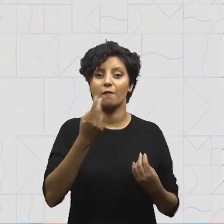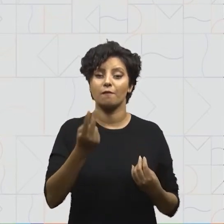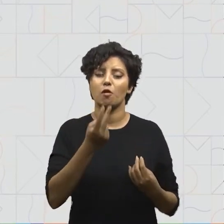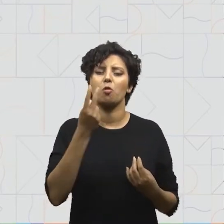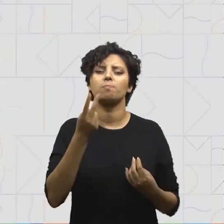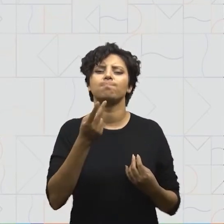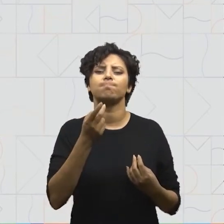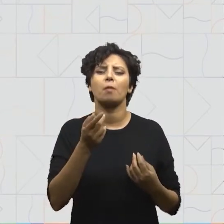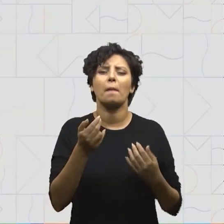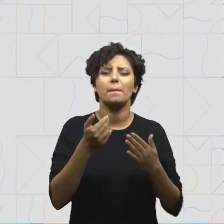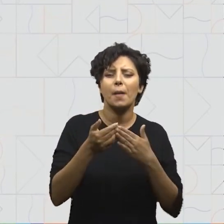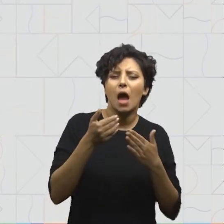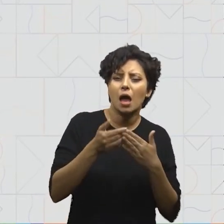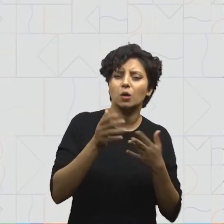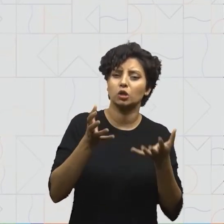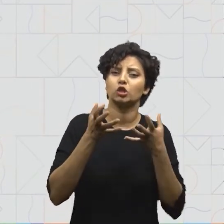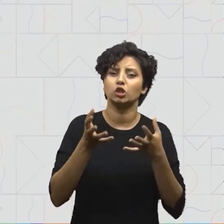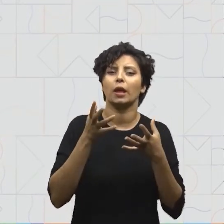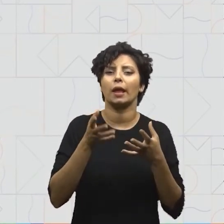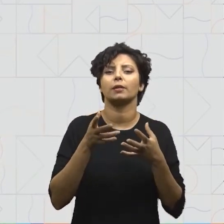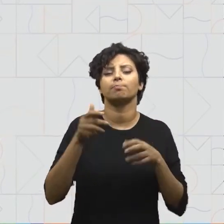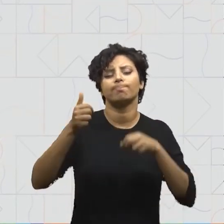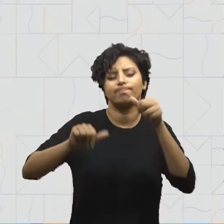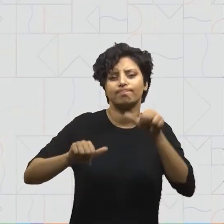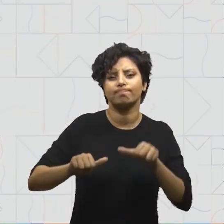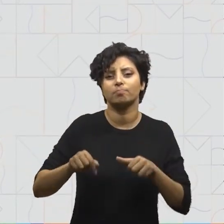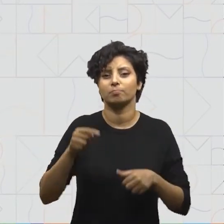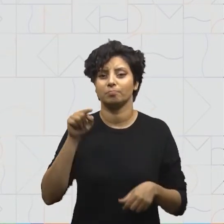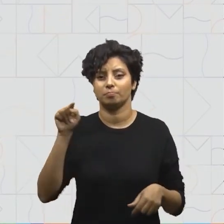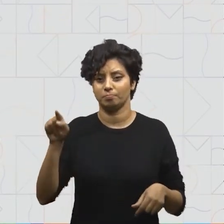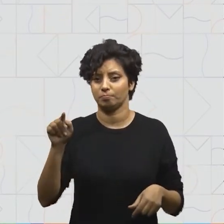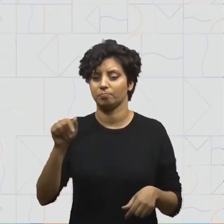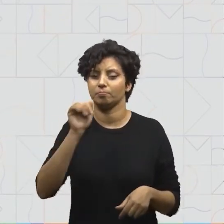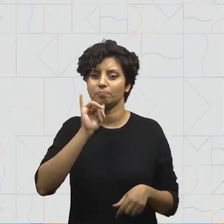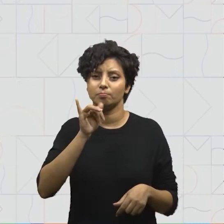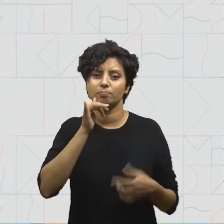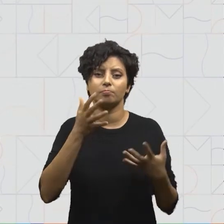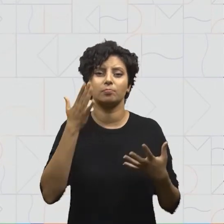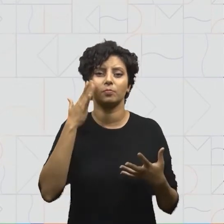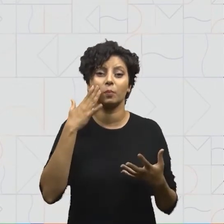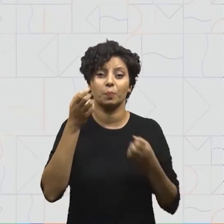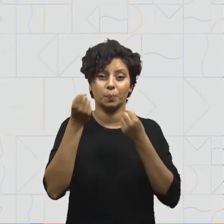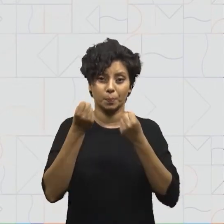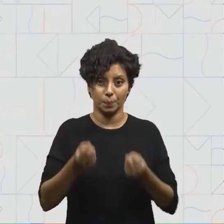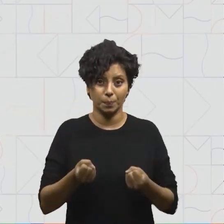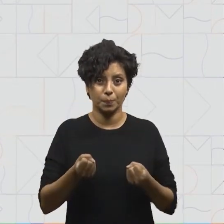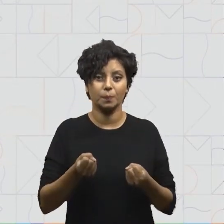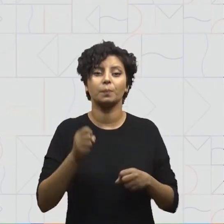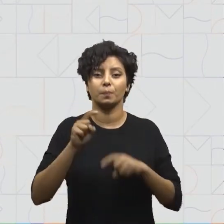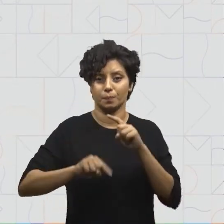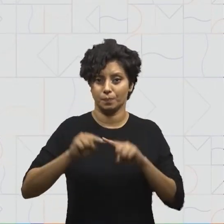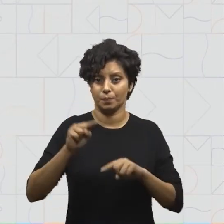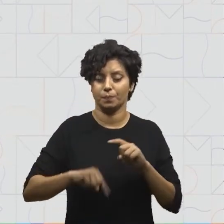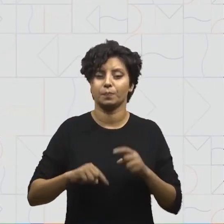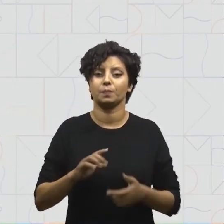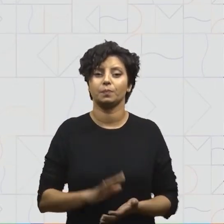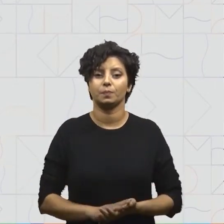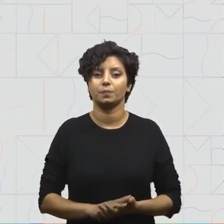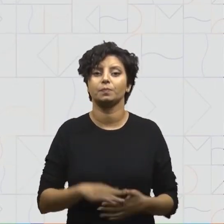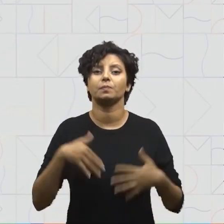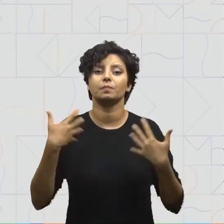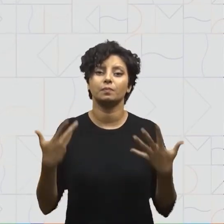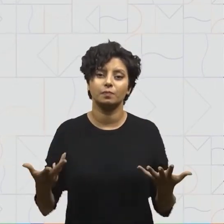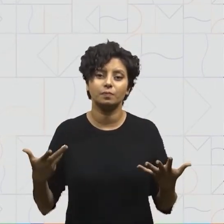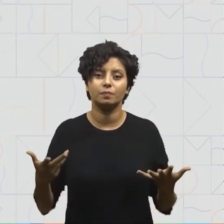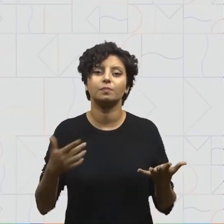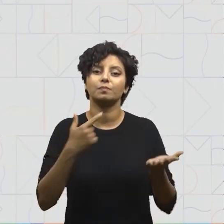aproximado do que queremos avaliar. Aqui, no caso, queremos saber o peso de alguns produtos. E